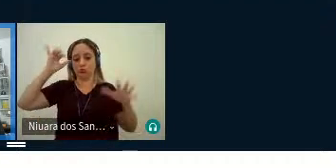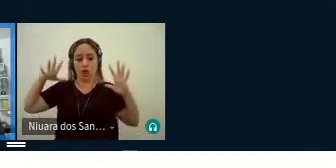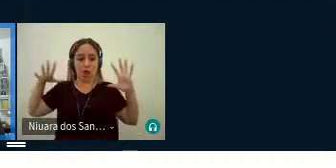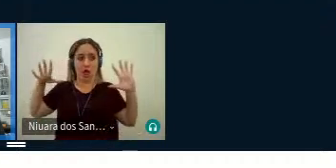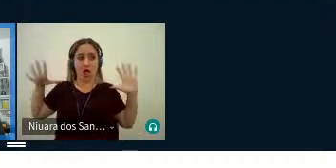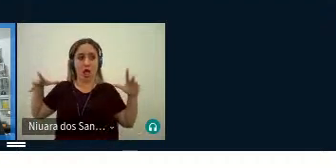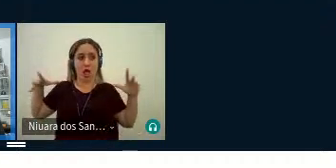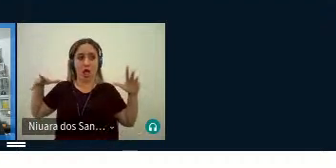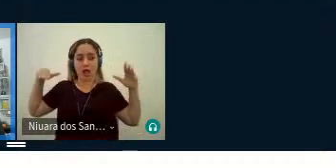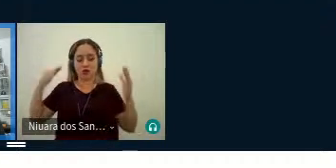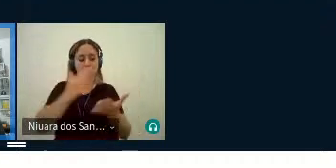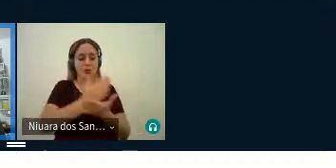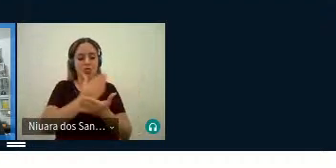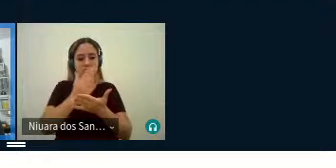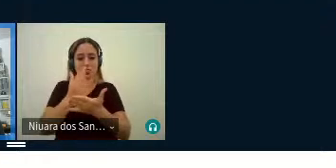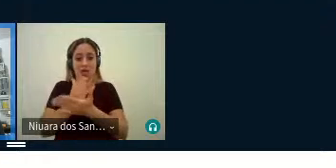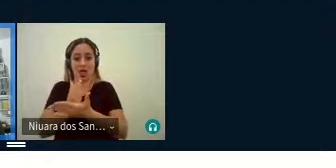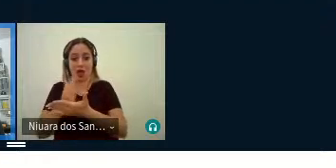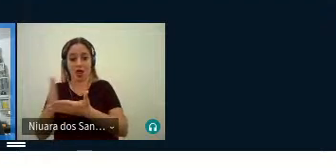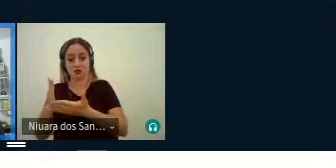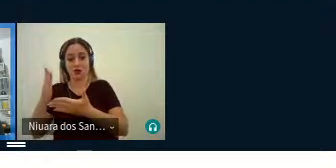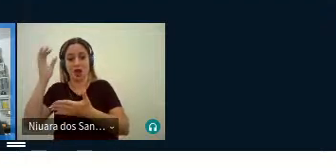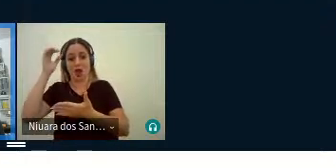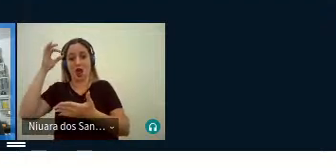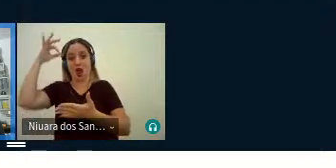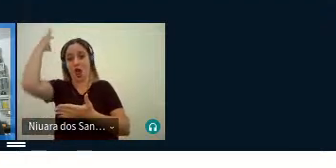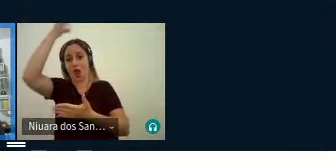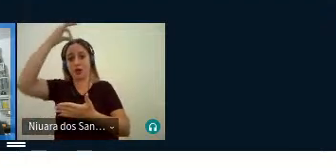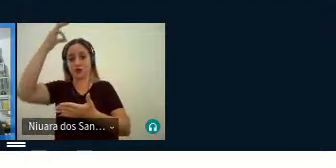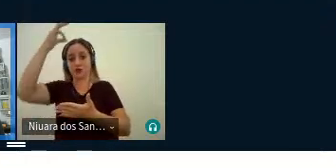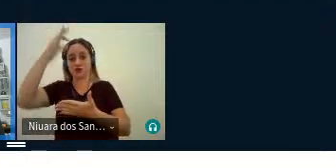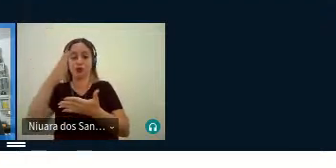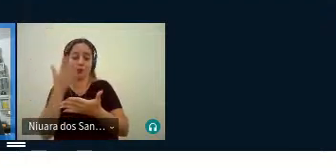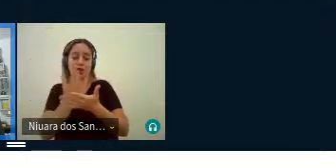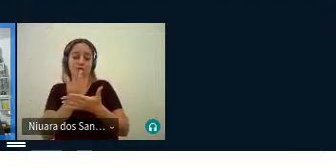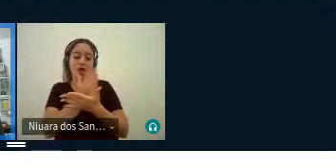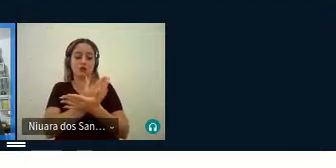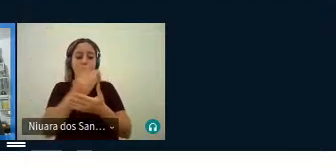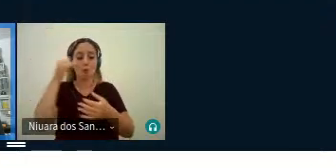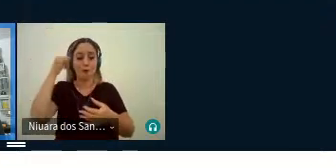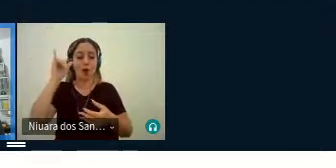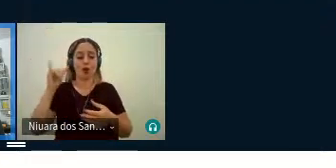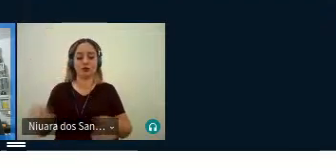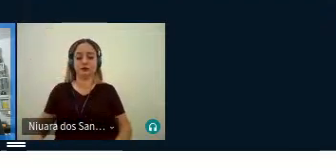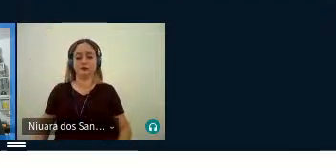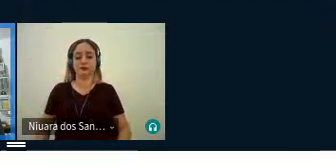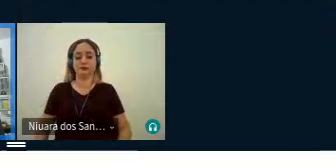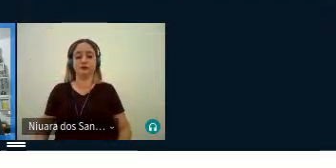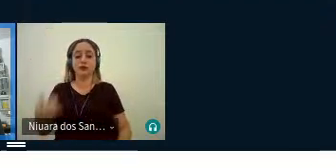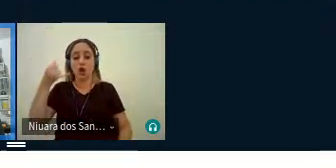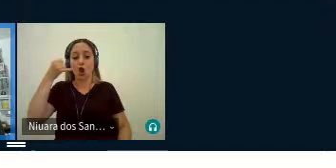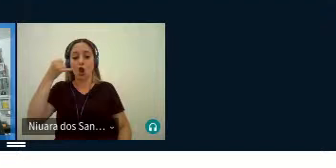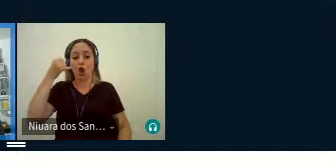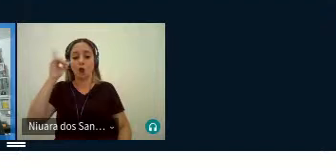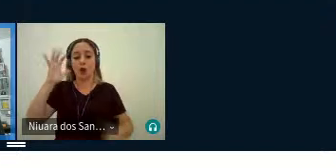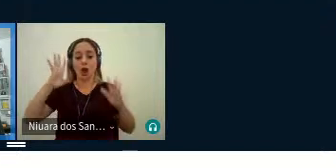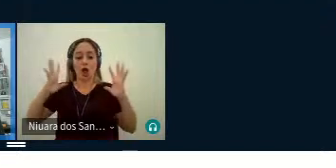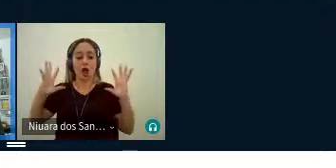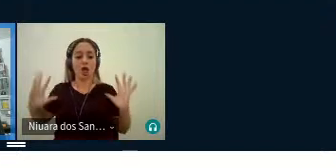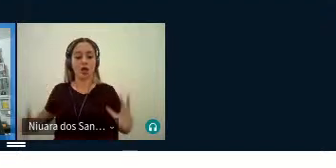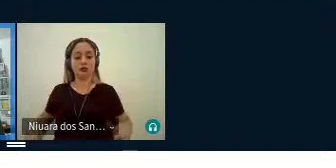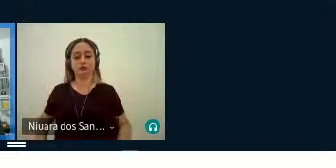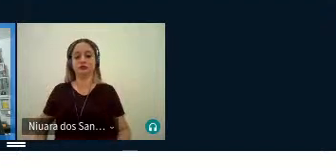metade anjos, metade bois, e aí ele complementa essa terminologia bois-anjos, né,